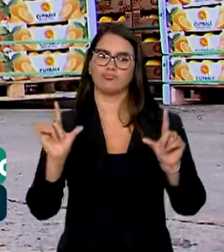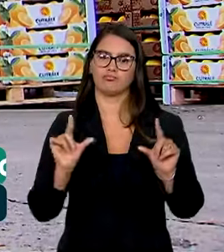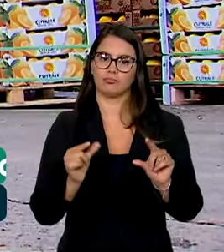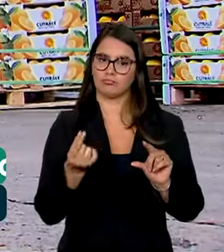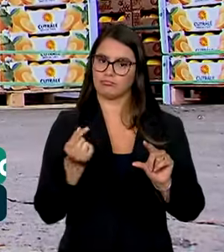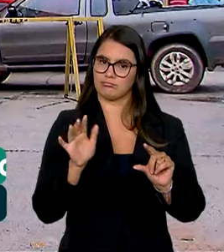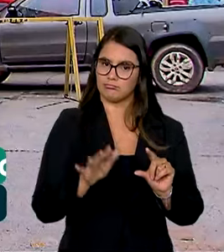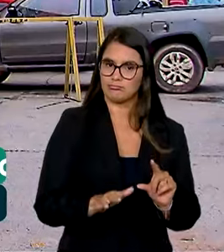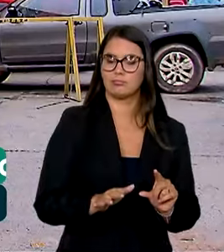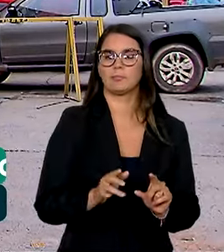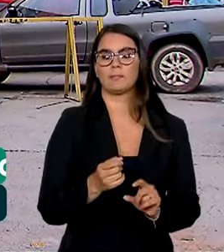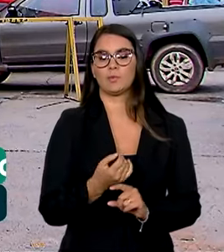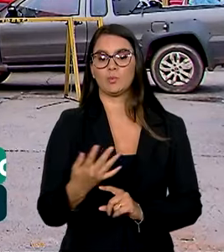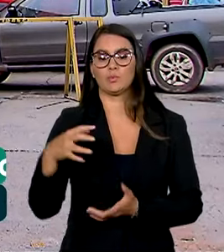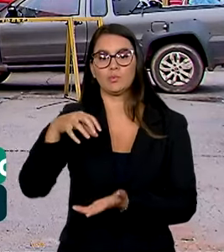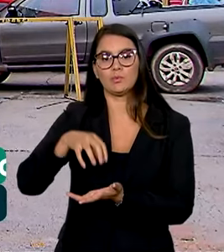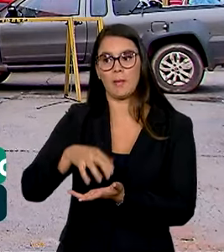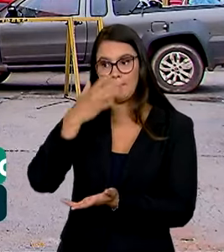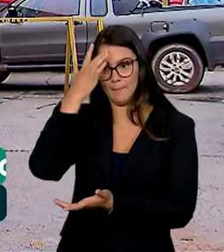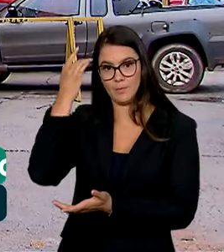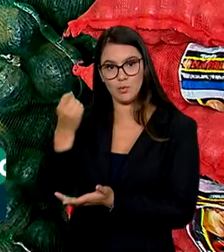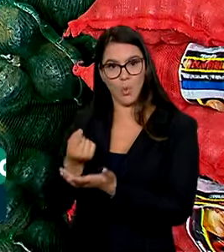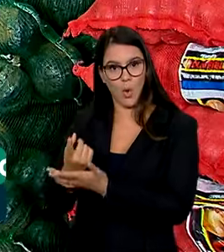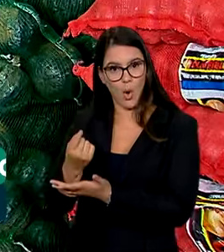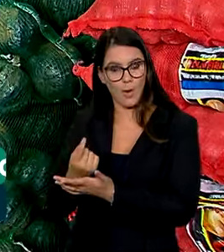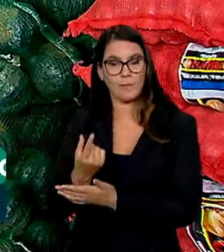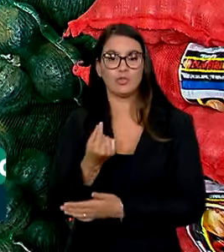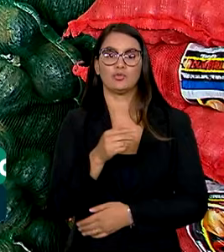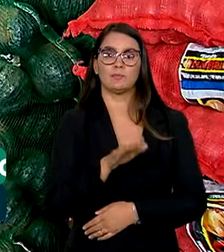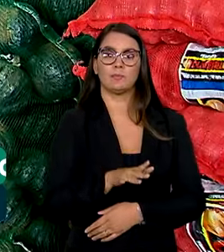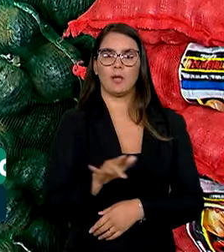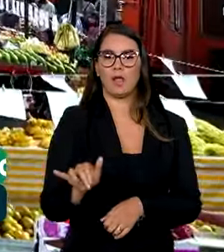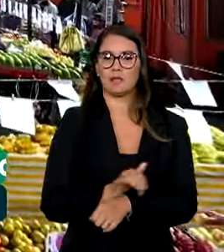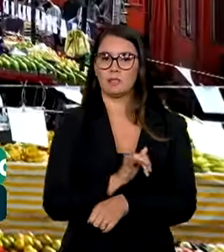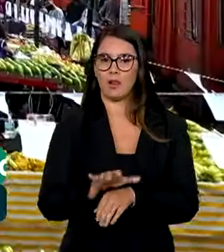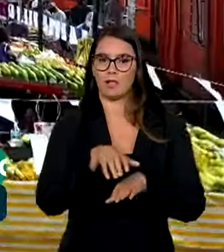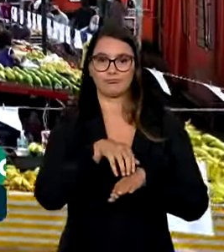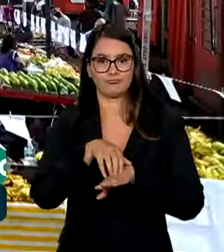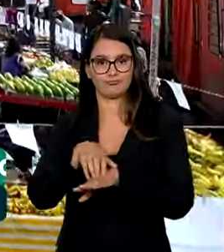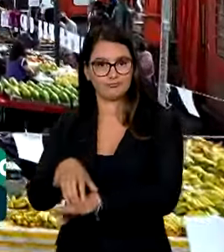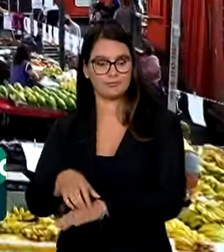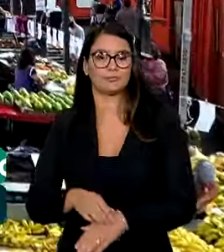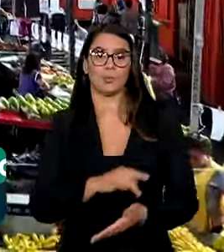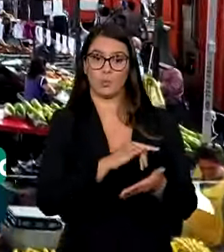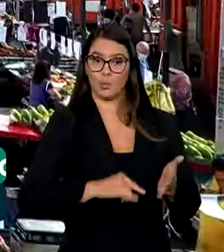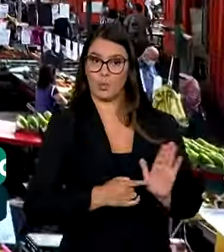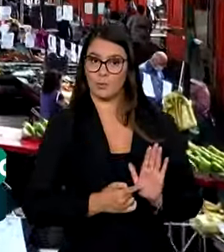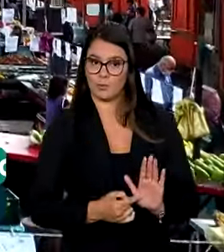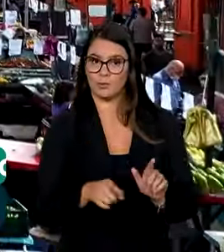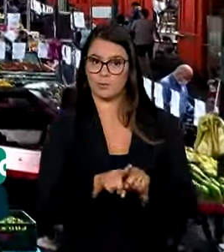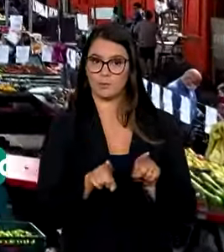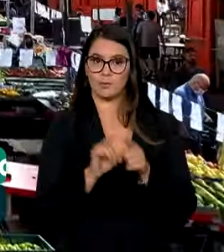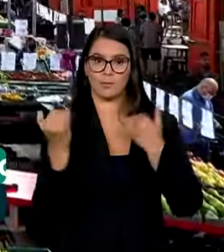aproximando a oferta dos centros consumidores e diminuindo os custos logísticos. O boletim apresentou também os dados